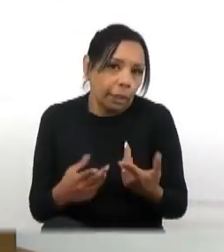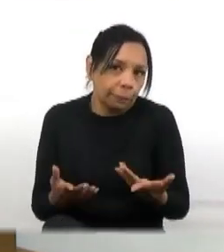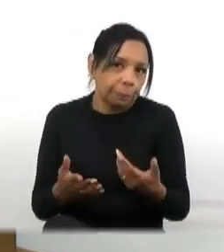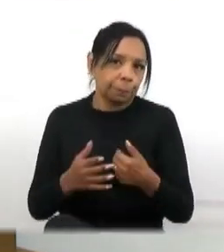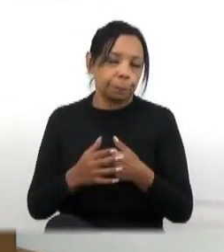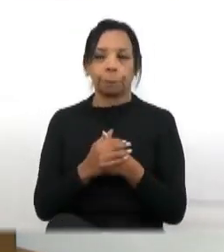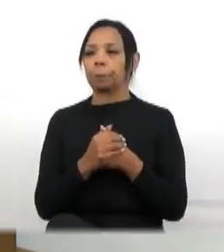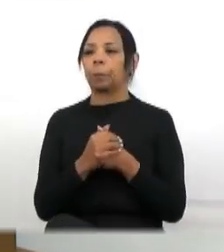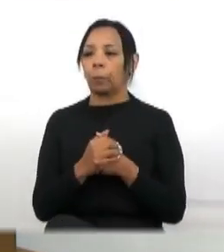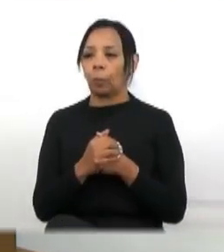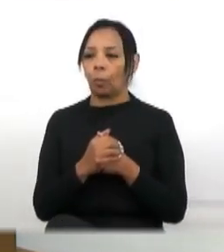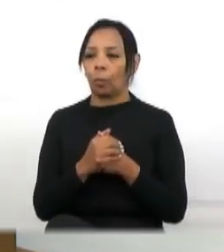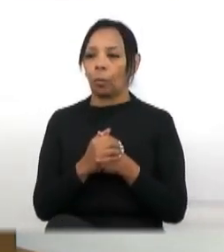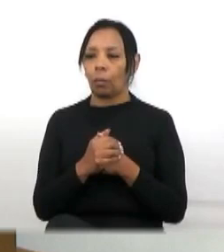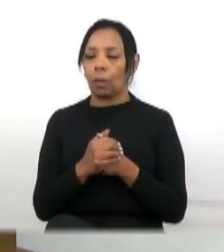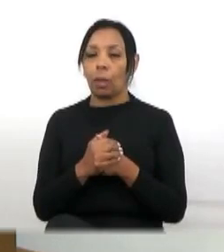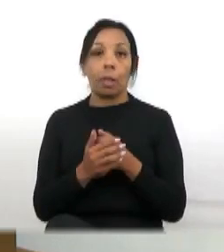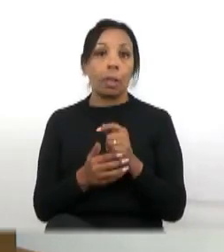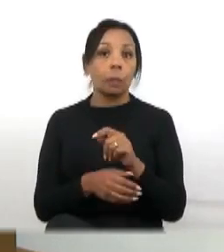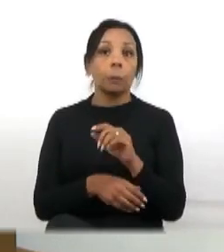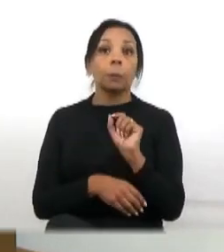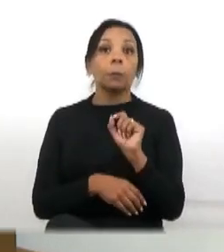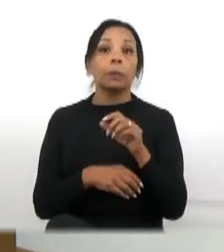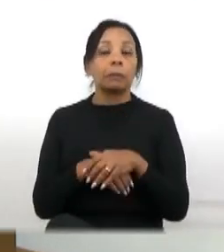você tem que quase mentir,